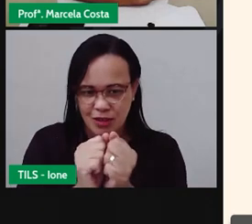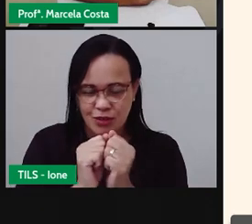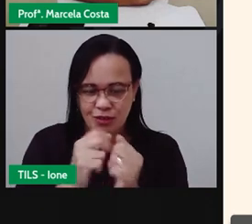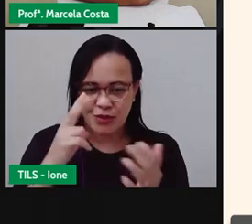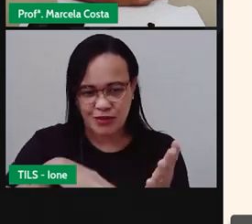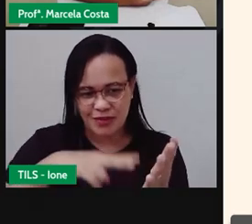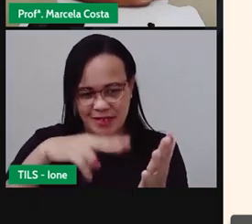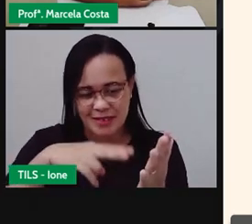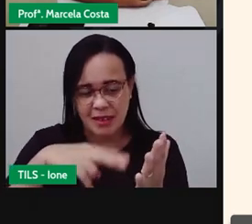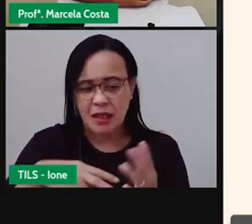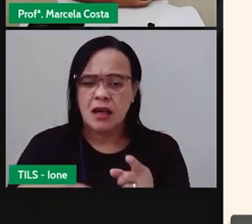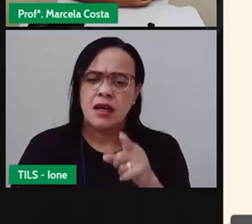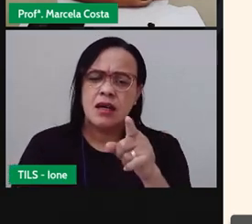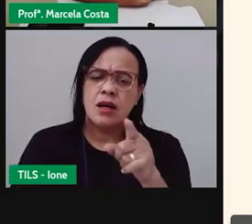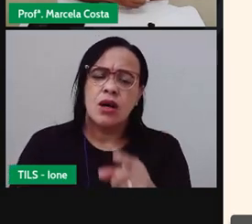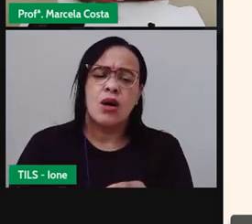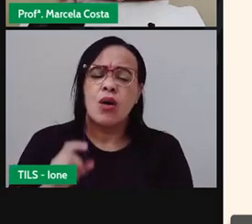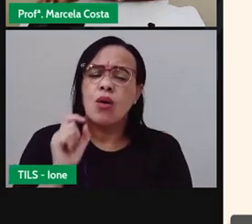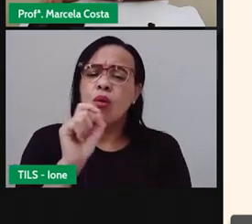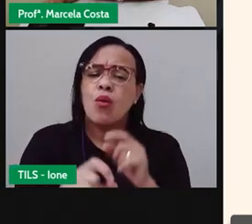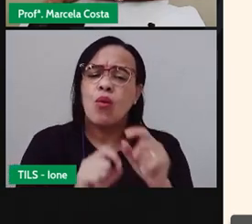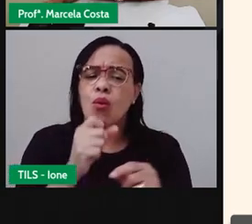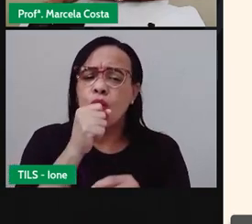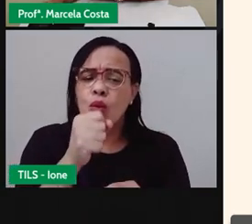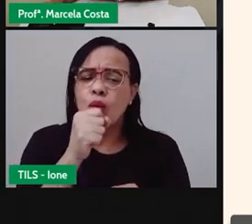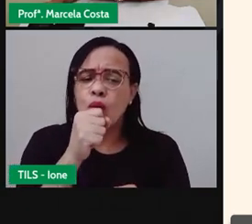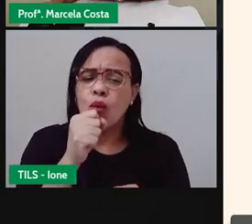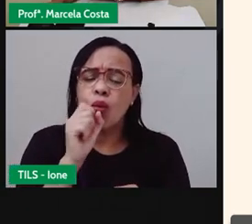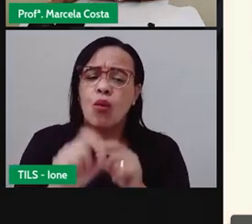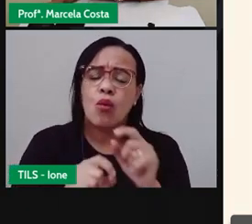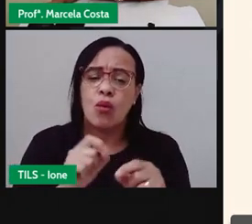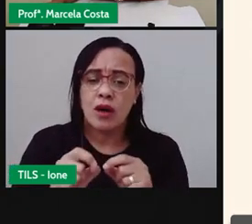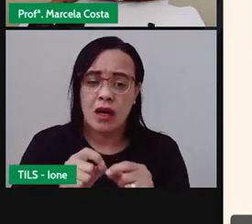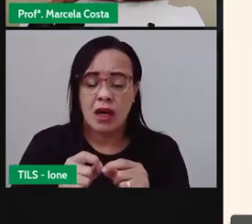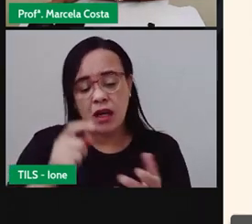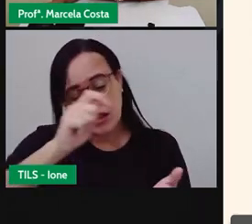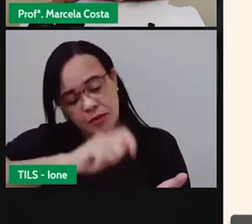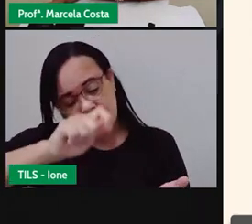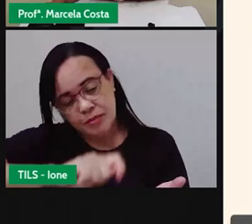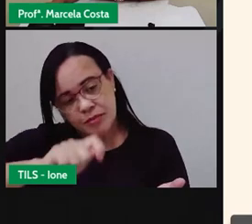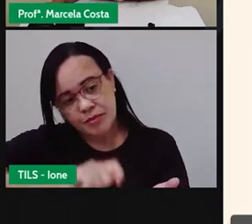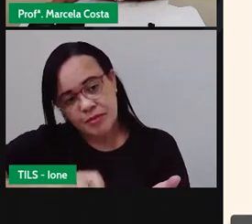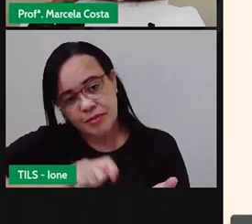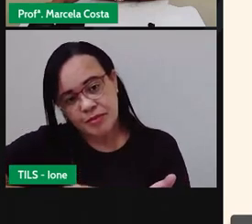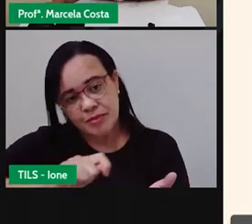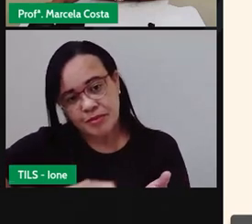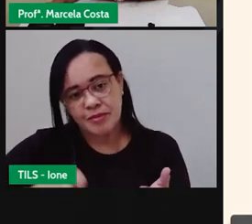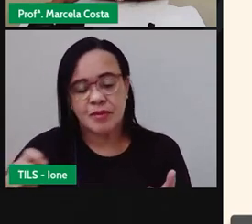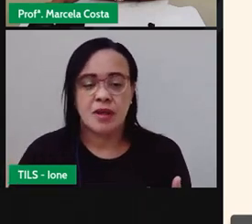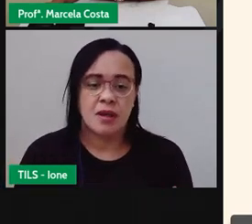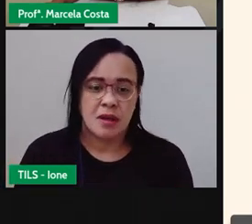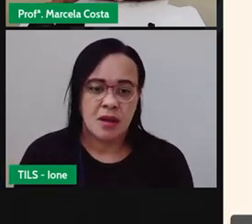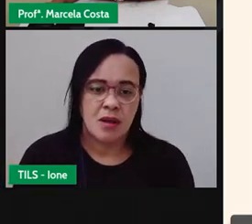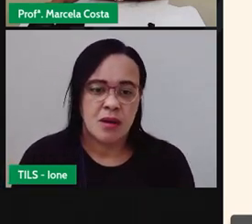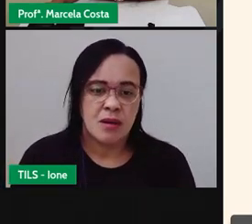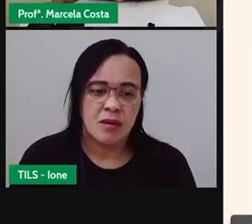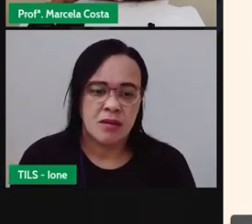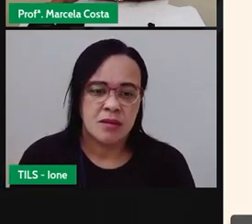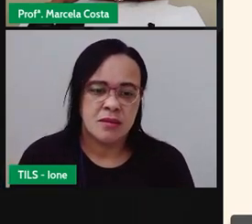Essa reportagem, crianças, foi escrita, ó, ela foi escrita